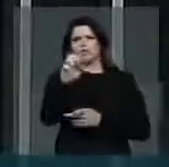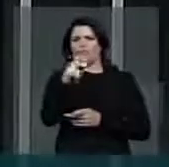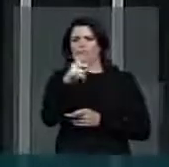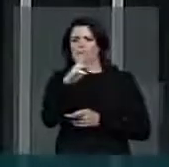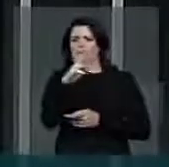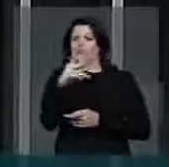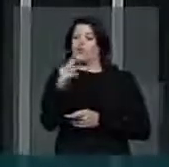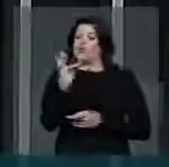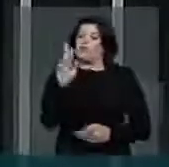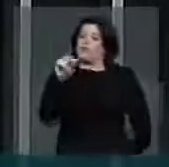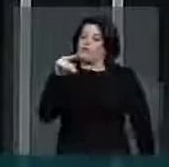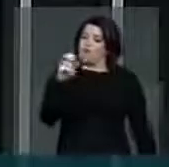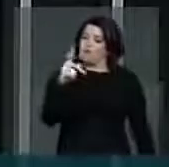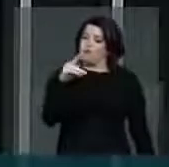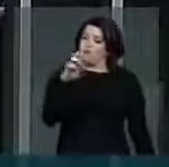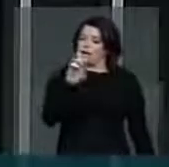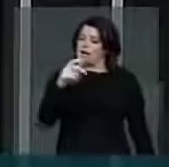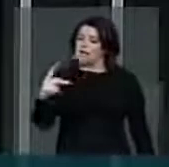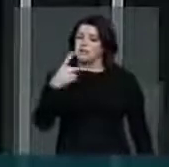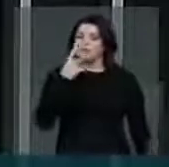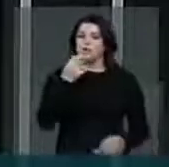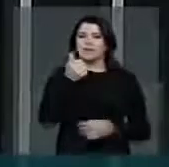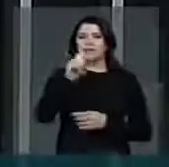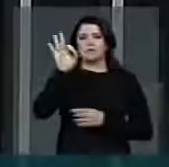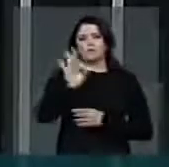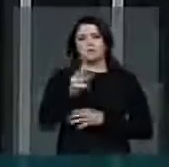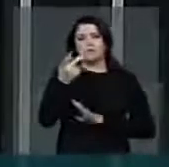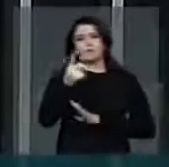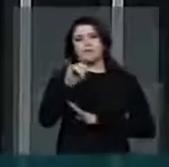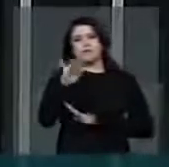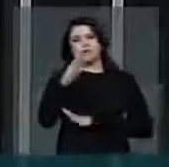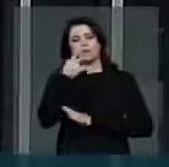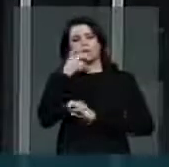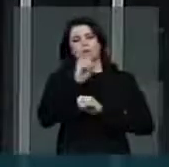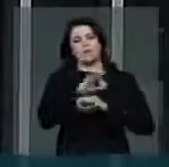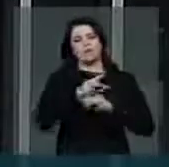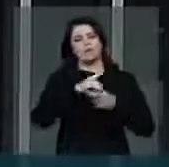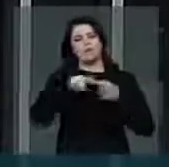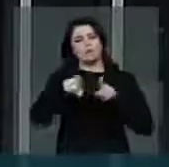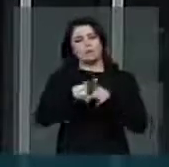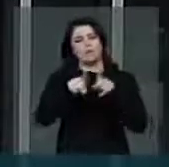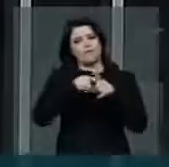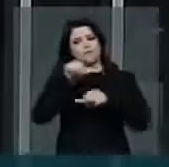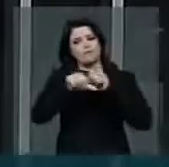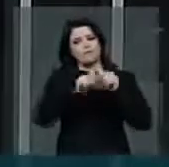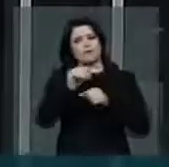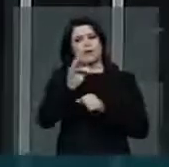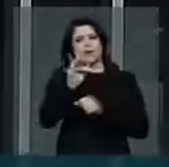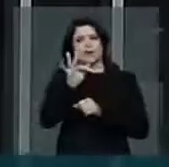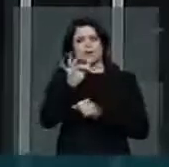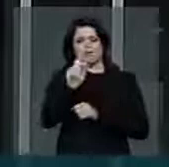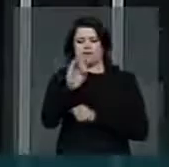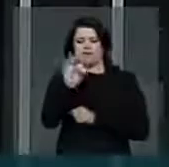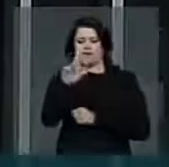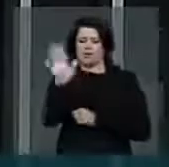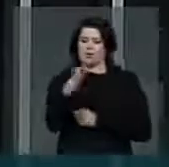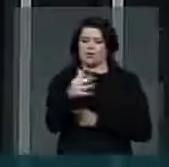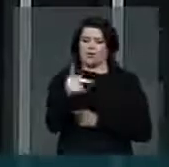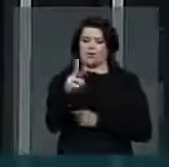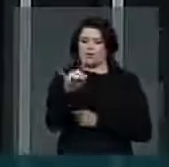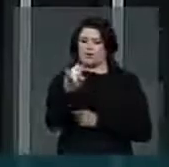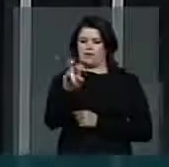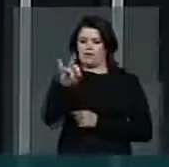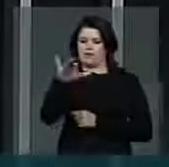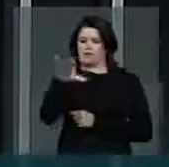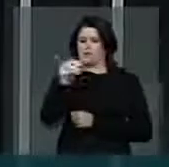caso do recurso aos 10% do PIB para o Plano Nacional de Educação, como é o caso ainda da reformulação do fator previdenciário. O PDT não se